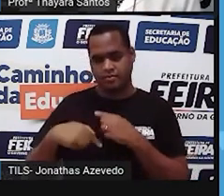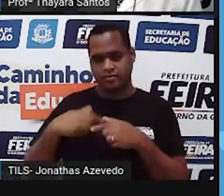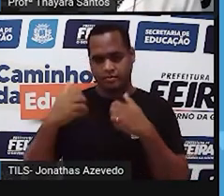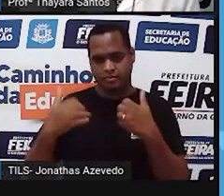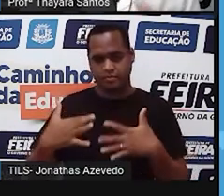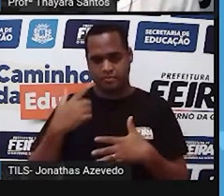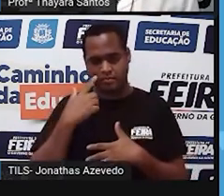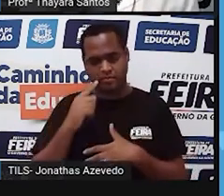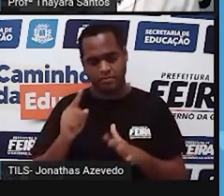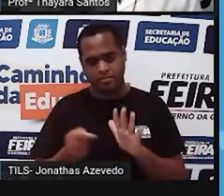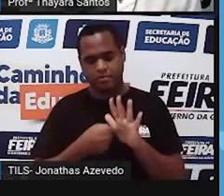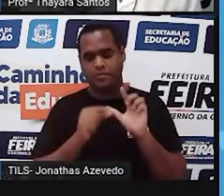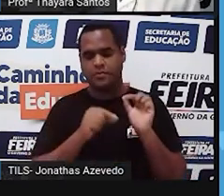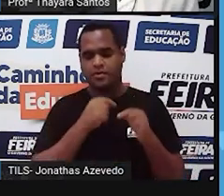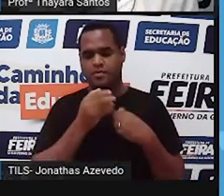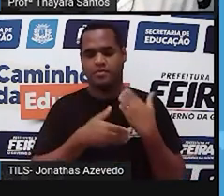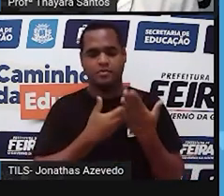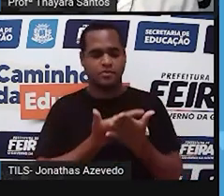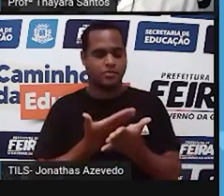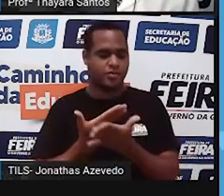objeto de estudo da genética.